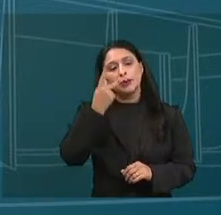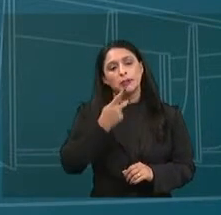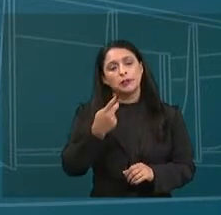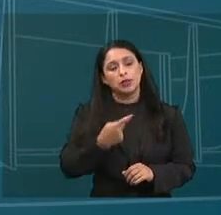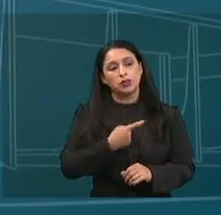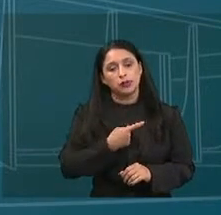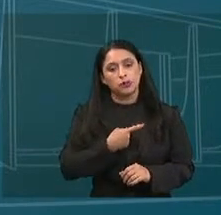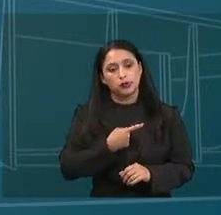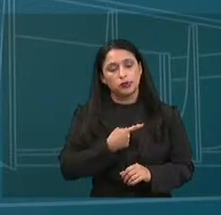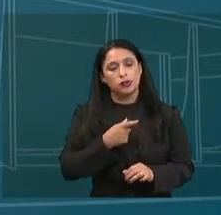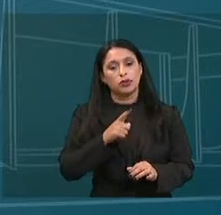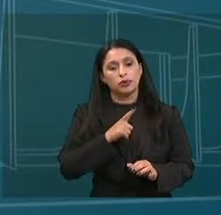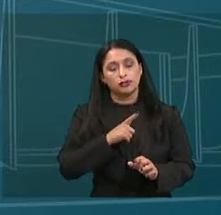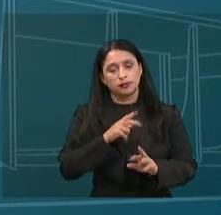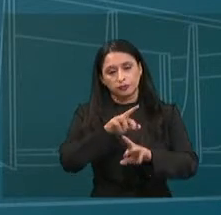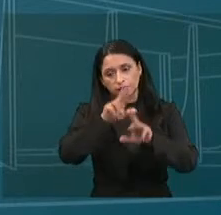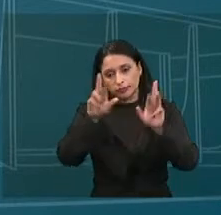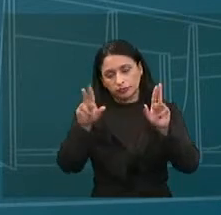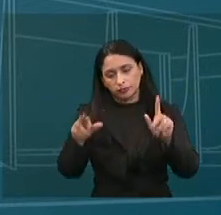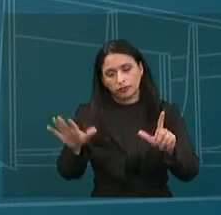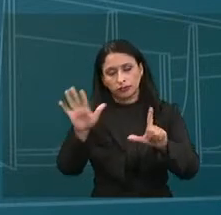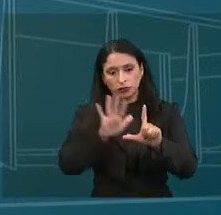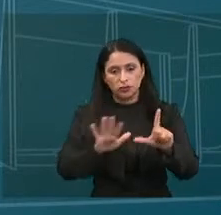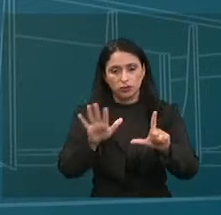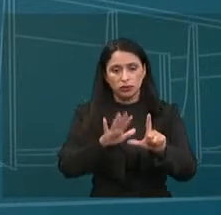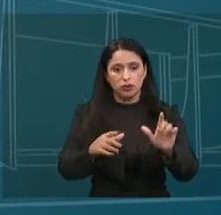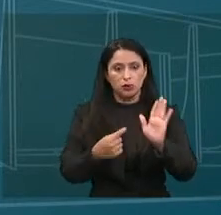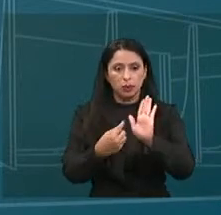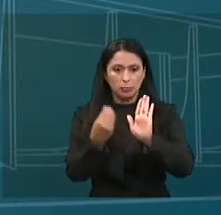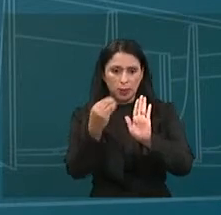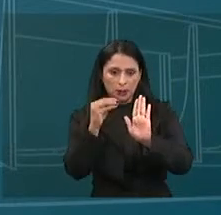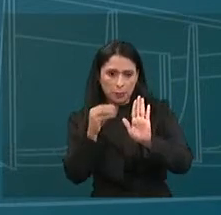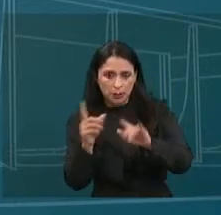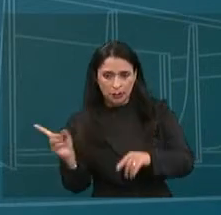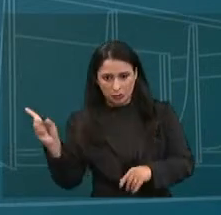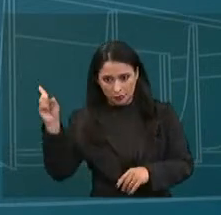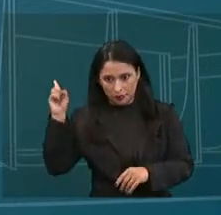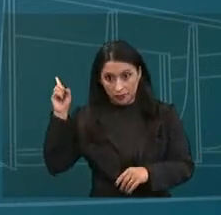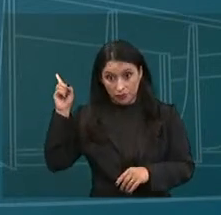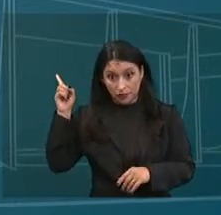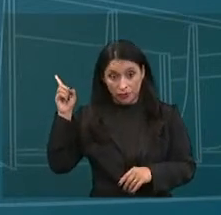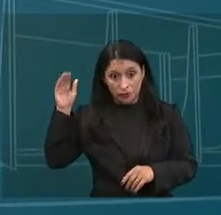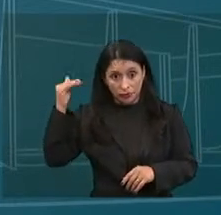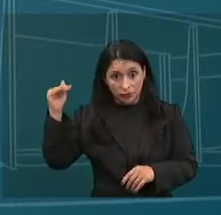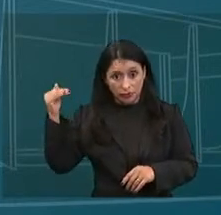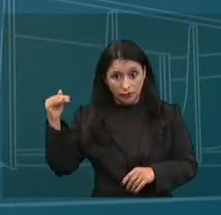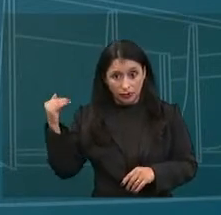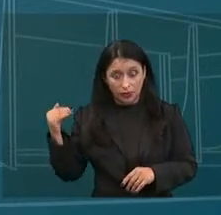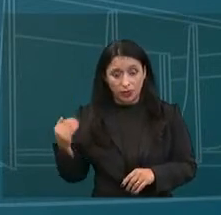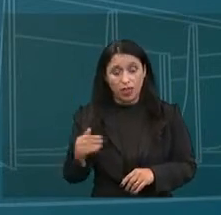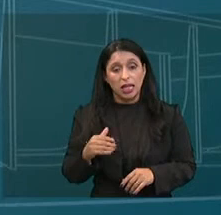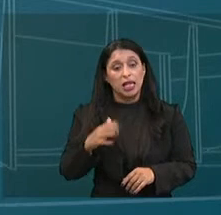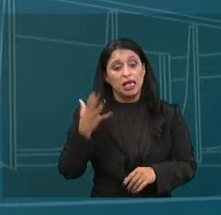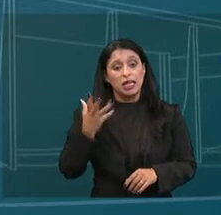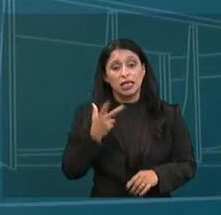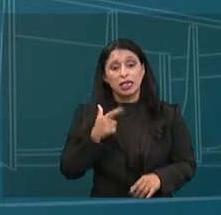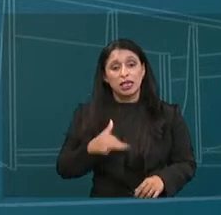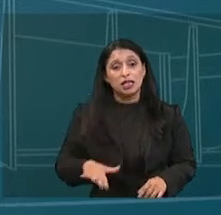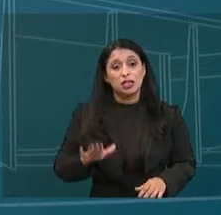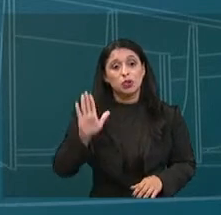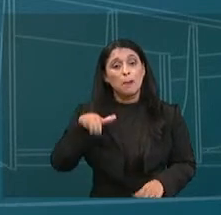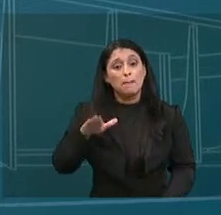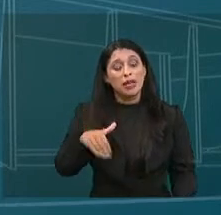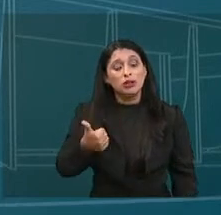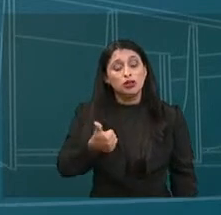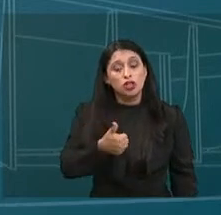relacionados às diferentes plataformas apresentadas nesse slide. Vale reforçar que também crianças com menos de 13 anos possuem perfis nessas